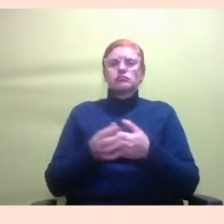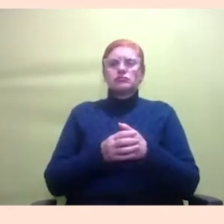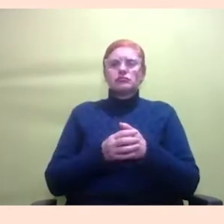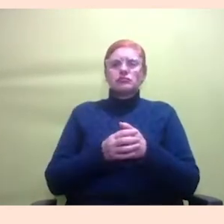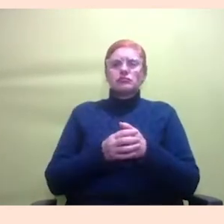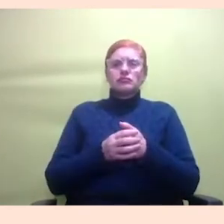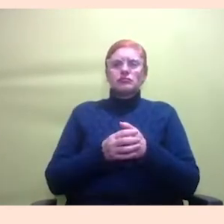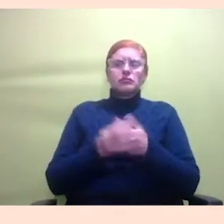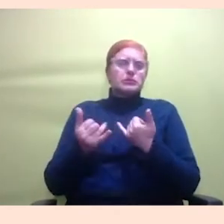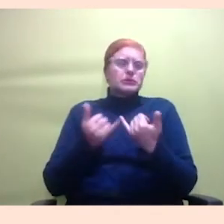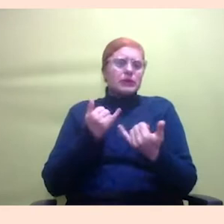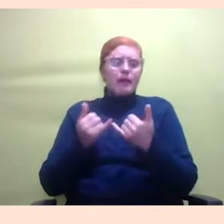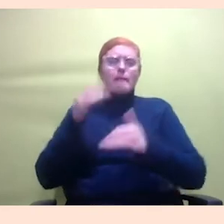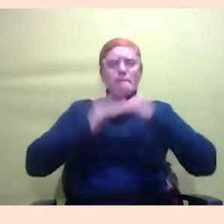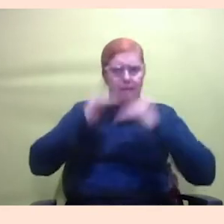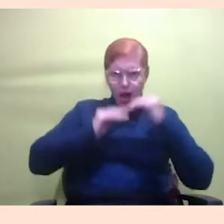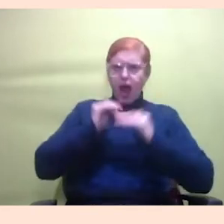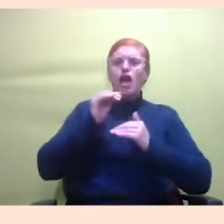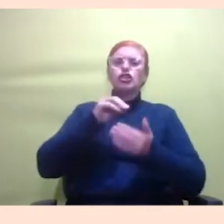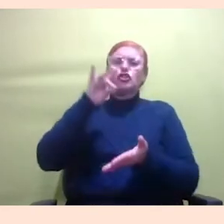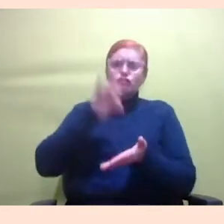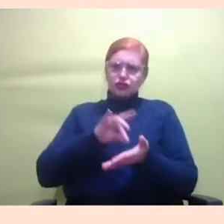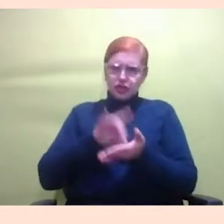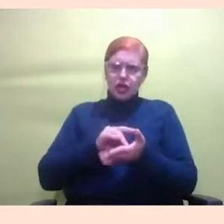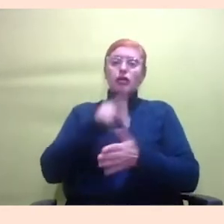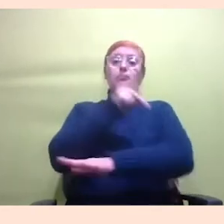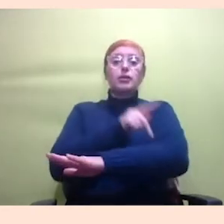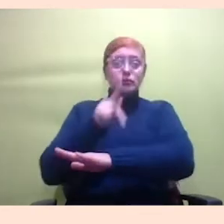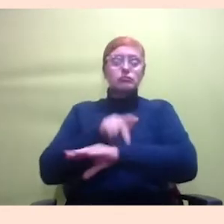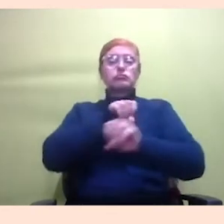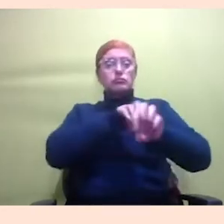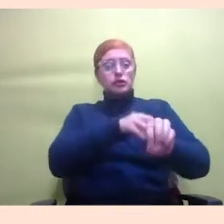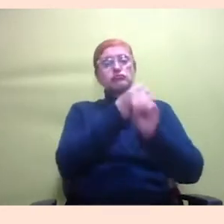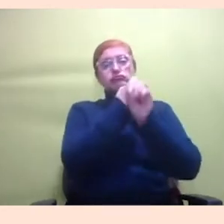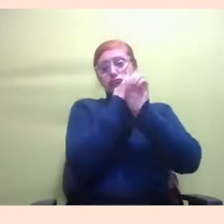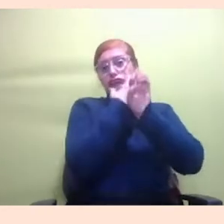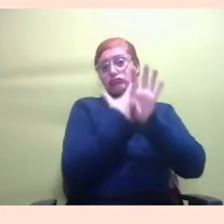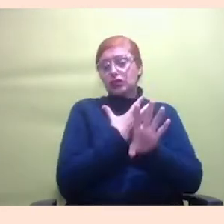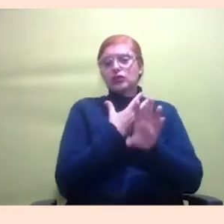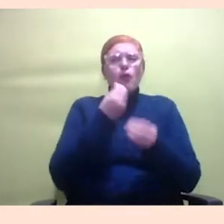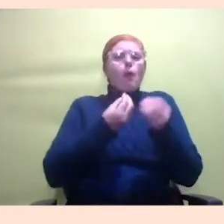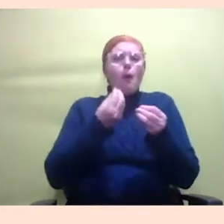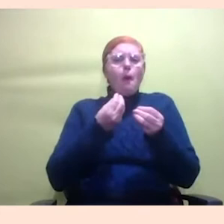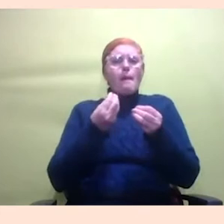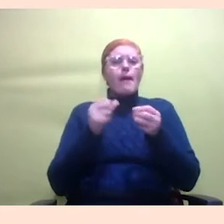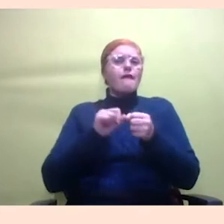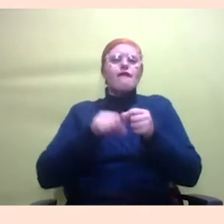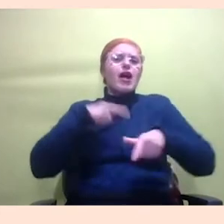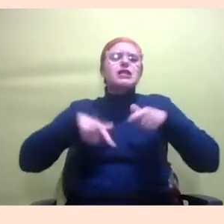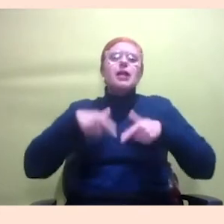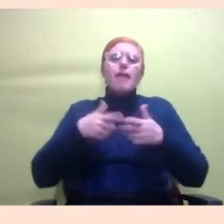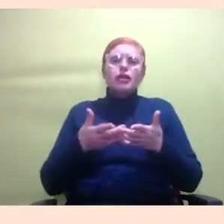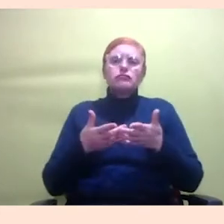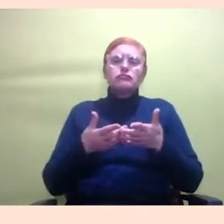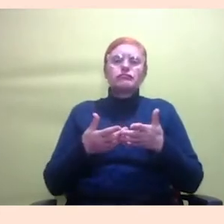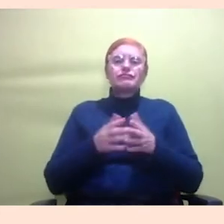na prática mesmo, pedagógica, da educação à distância. Como é que vocês estão lidando com isso? Então, vou